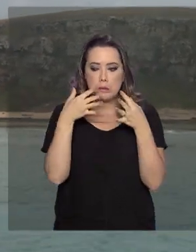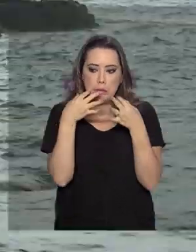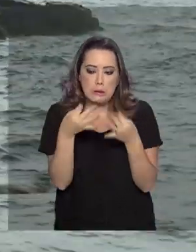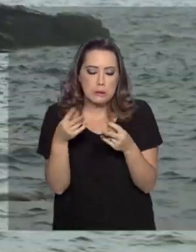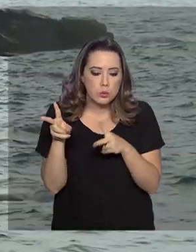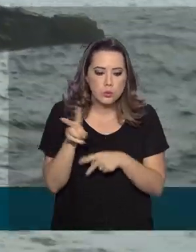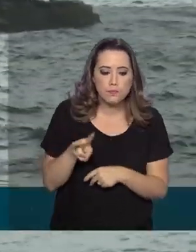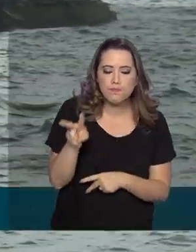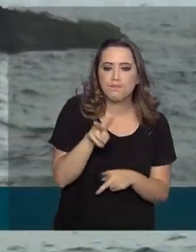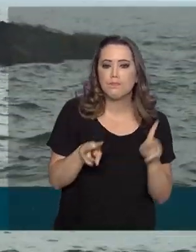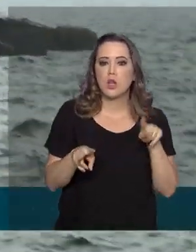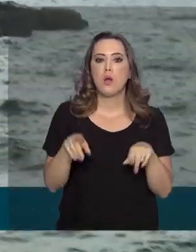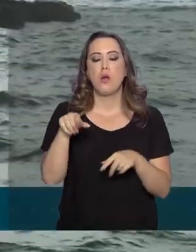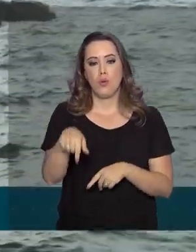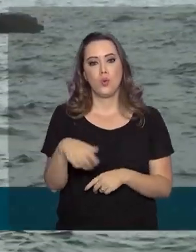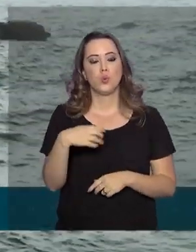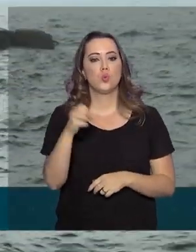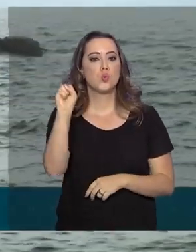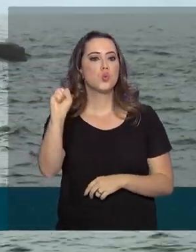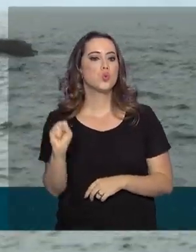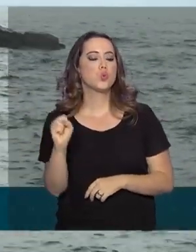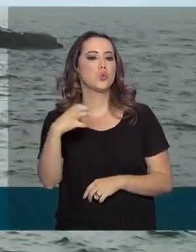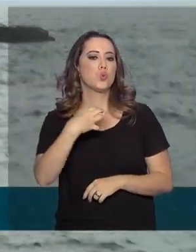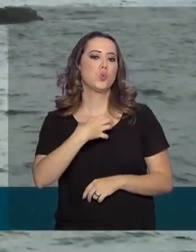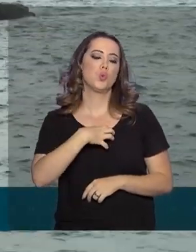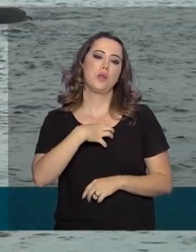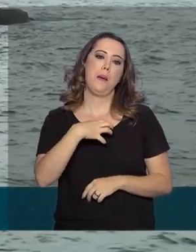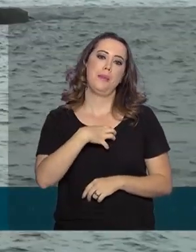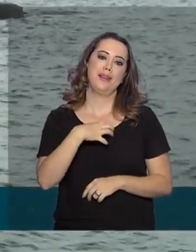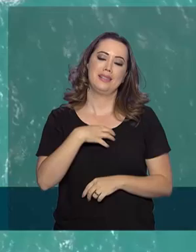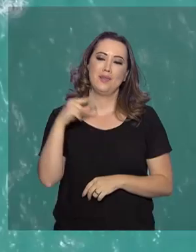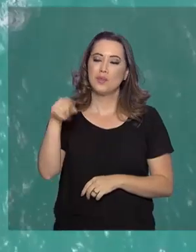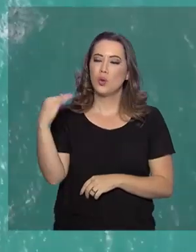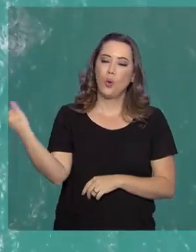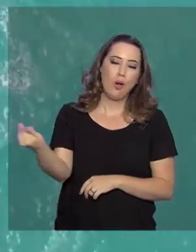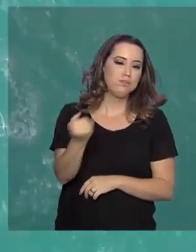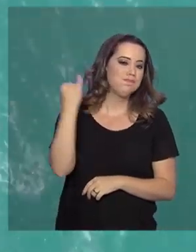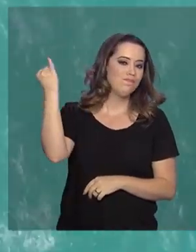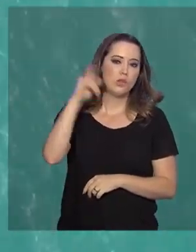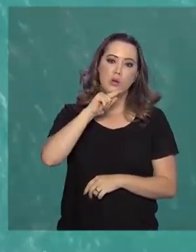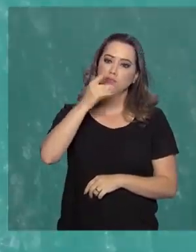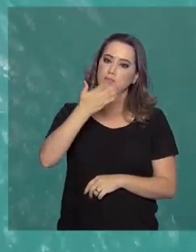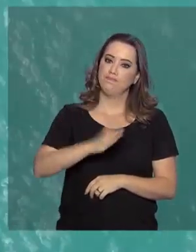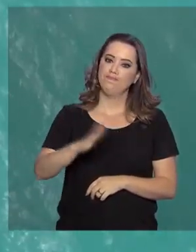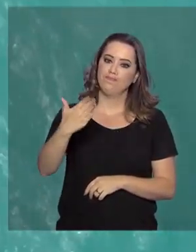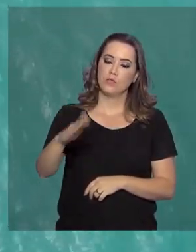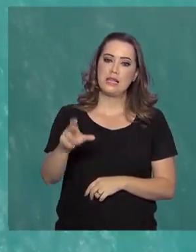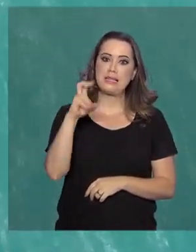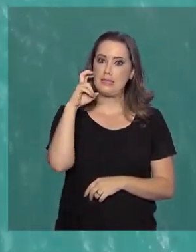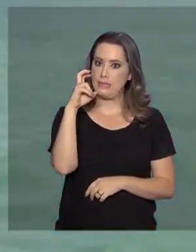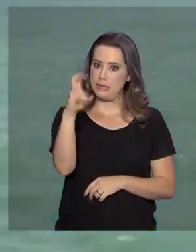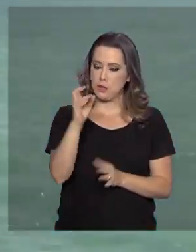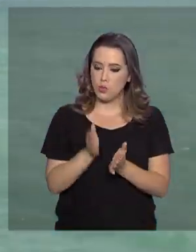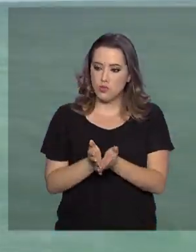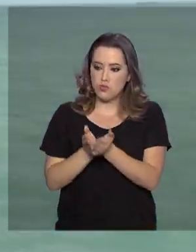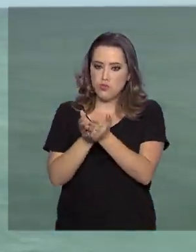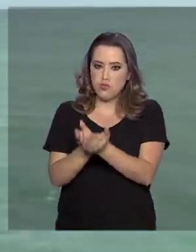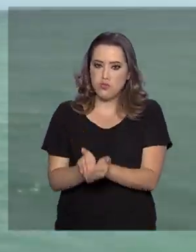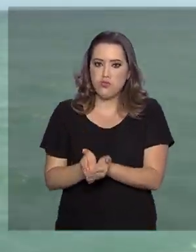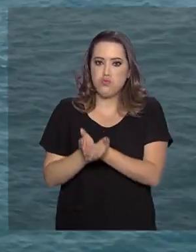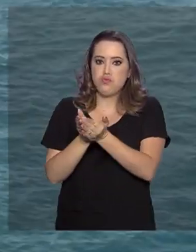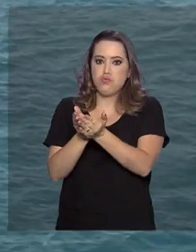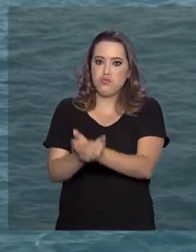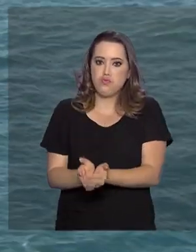Abrolhos, sul da Bahia, considerada um santuário marítimo. Mais cinco navios estão em deslocamento para o